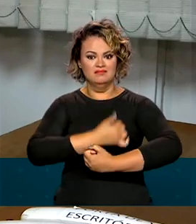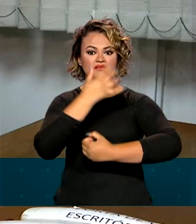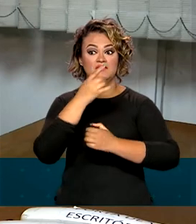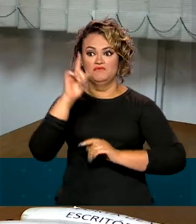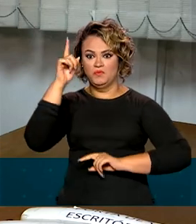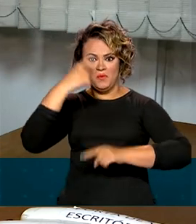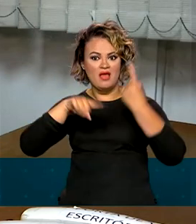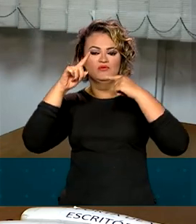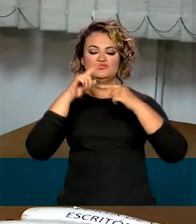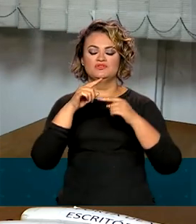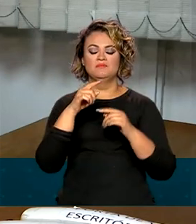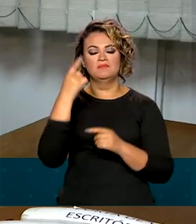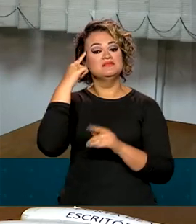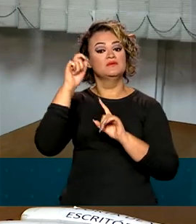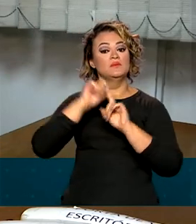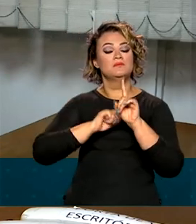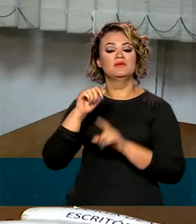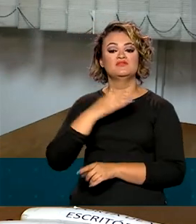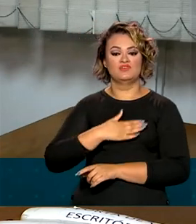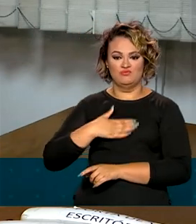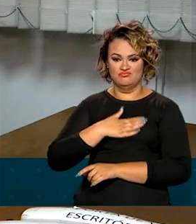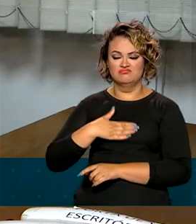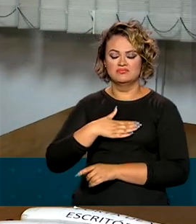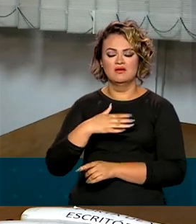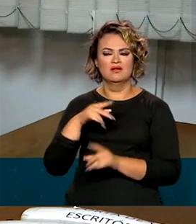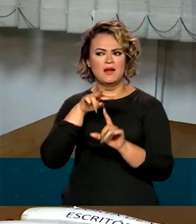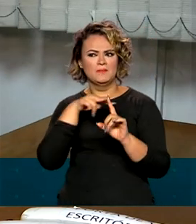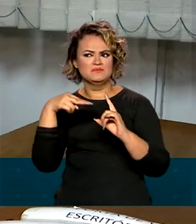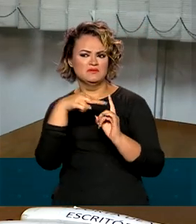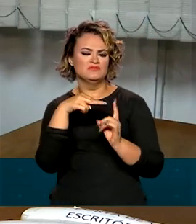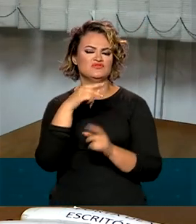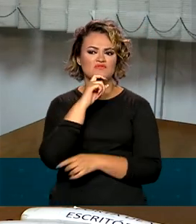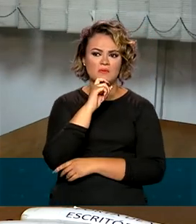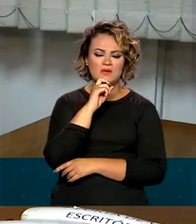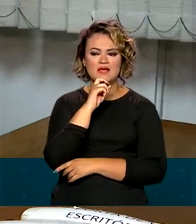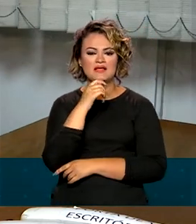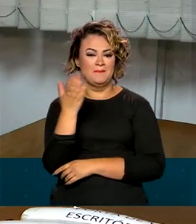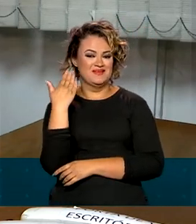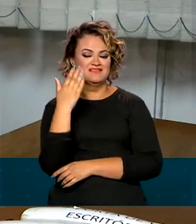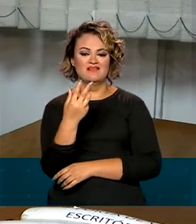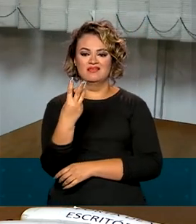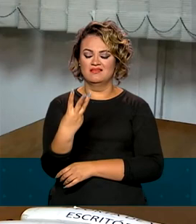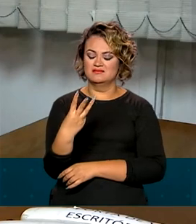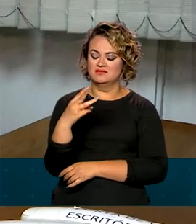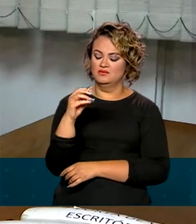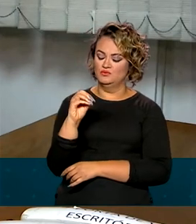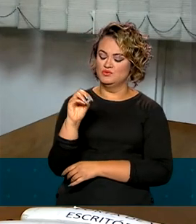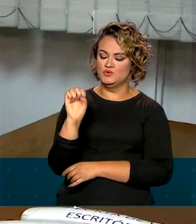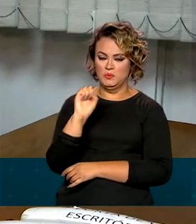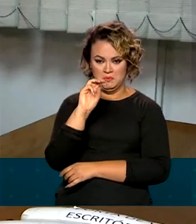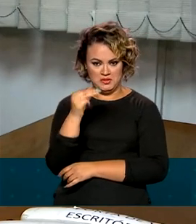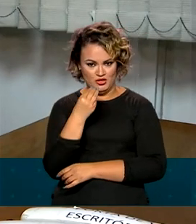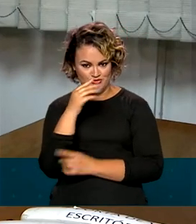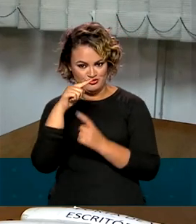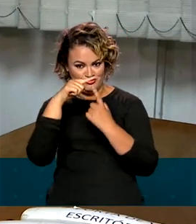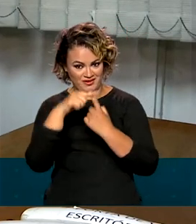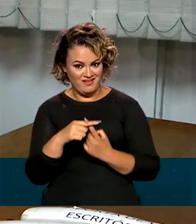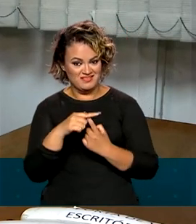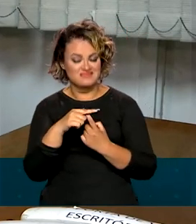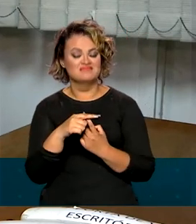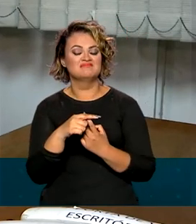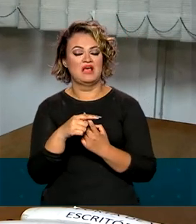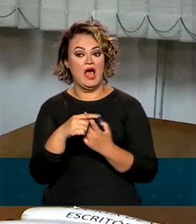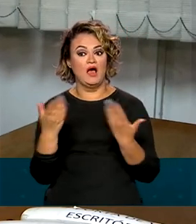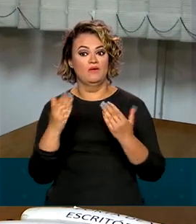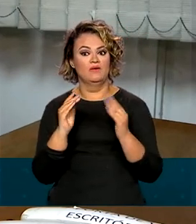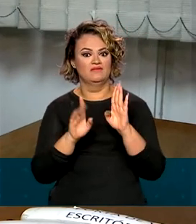anunciamos no mês de agosto, nas perspectivas, que eram 308 milhões de toneladas. Então, isso é